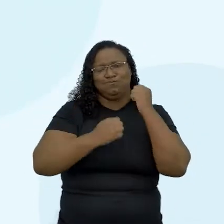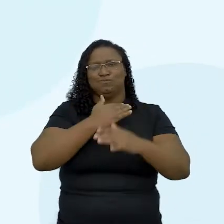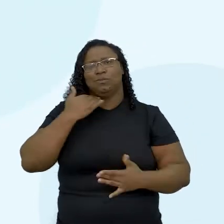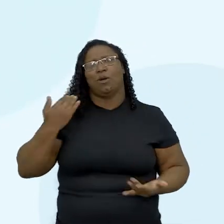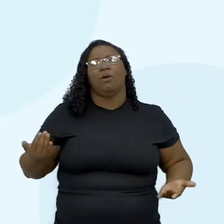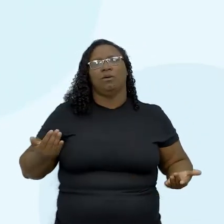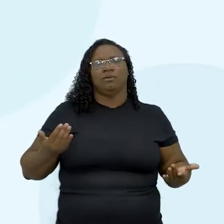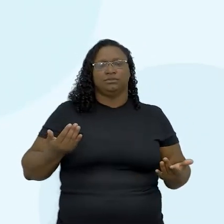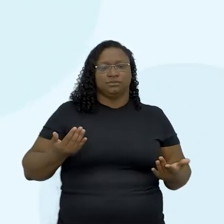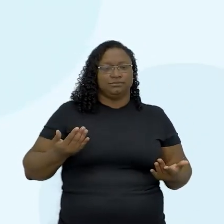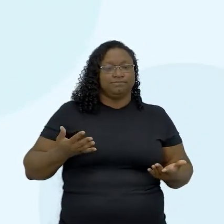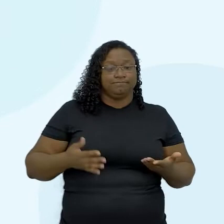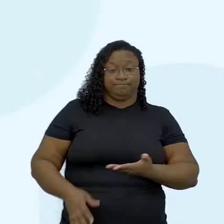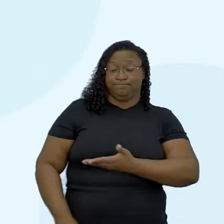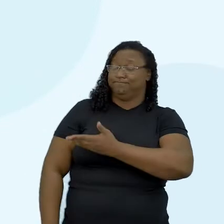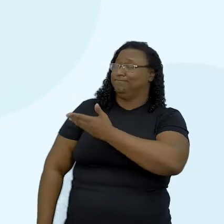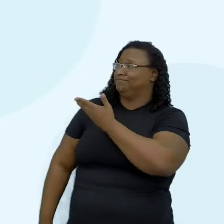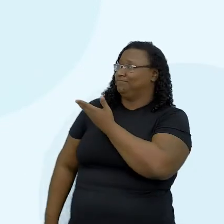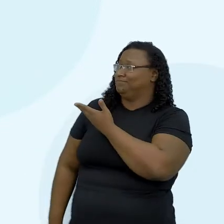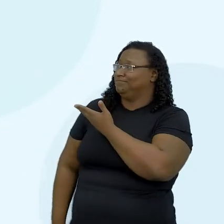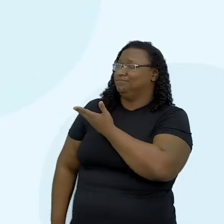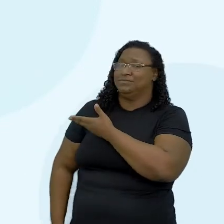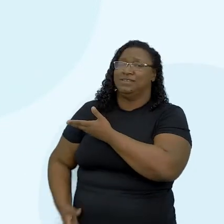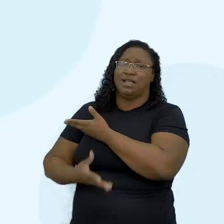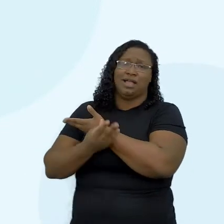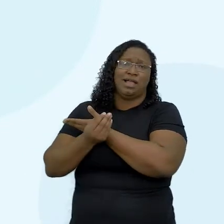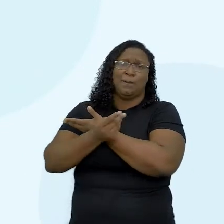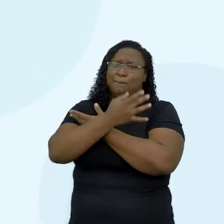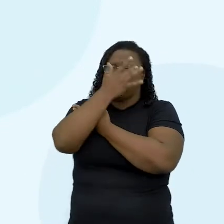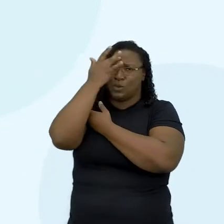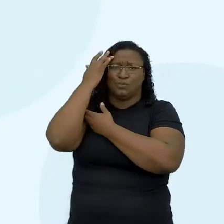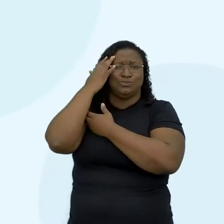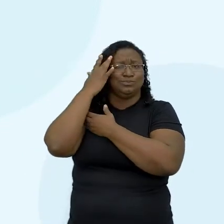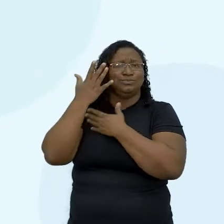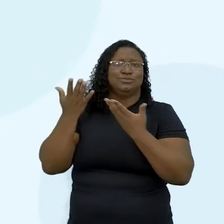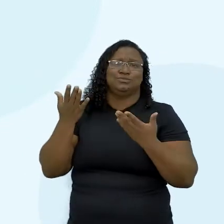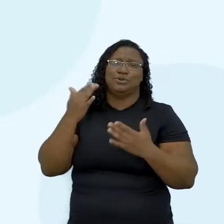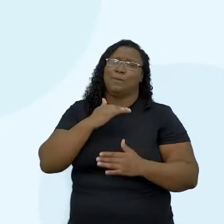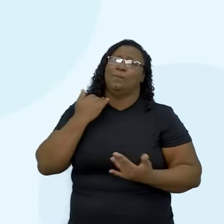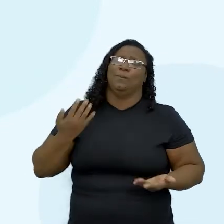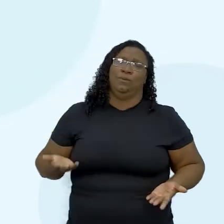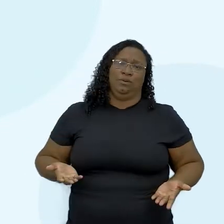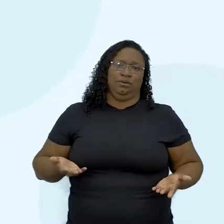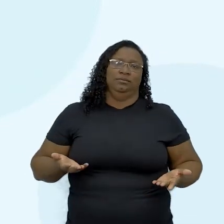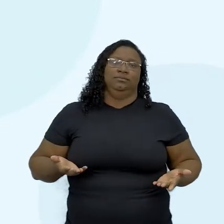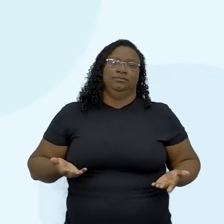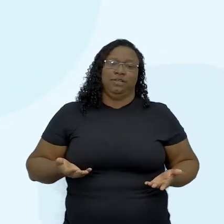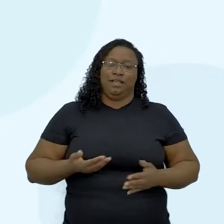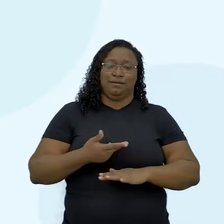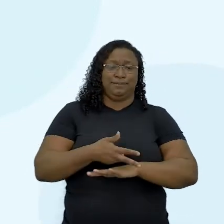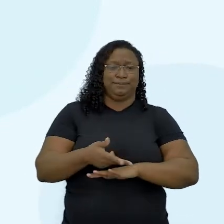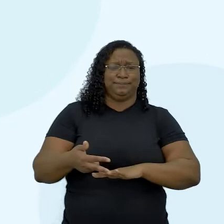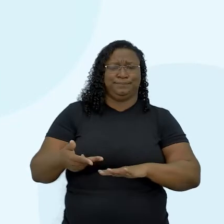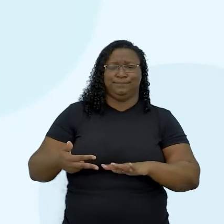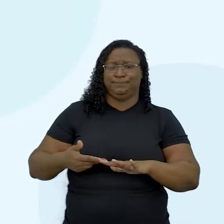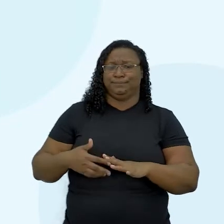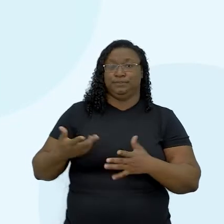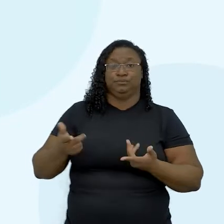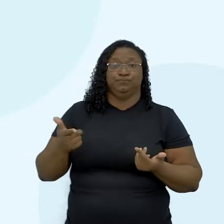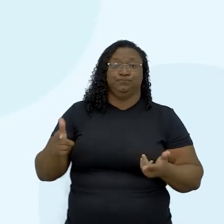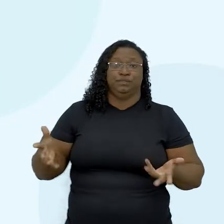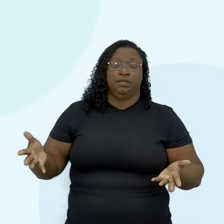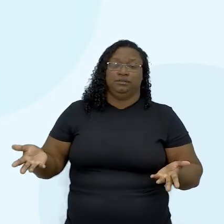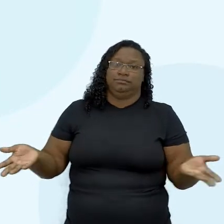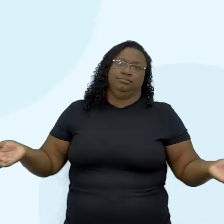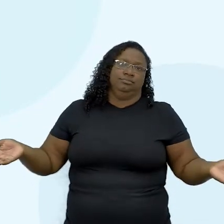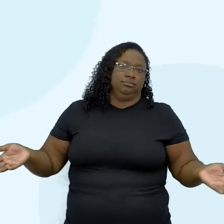milhão de civis poloneses. O número de homossexuais mortos é não contabilizado, mas imagina